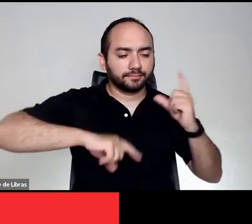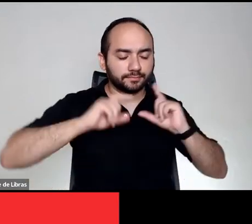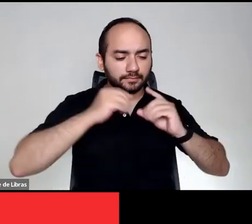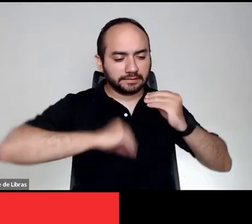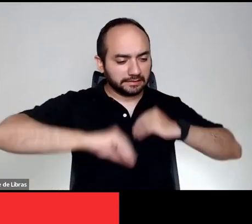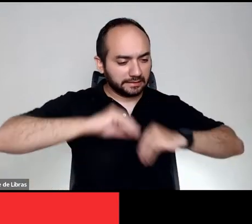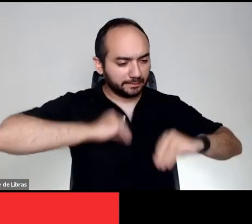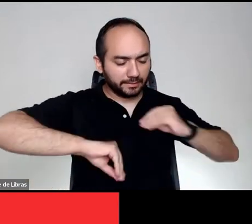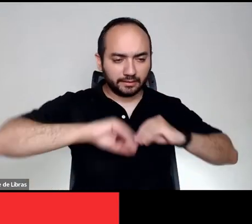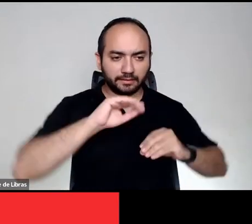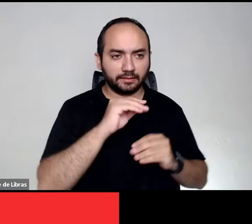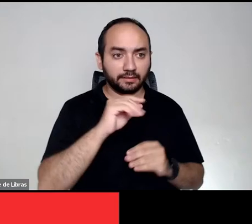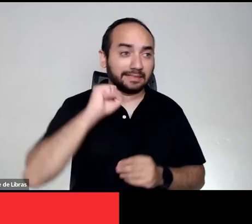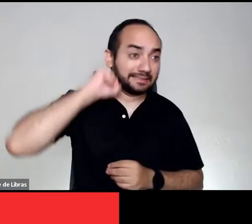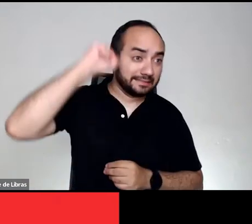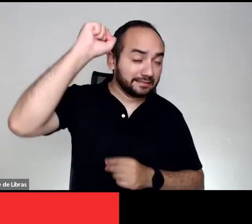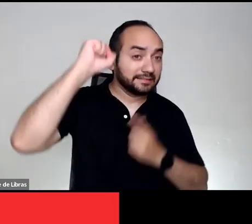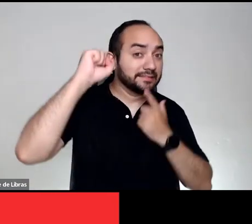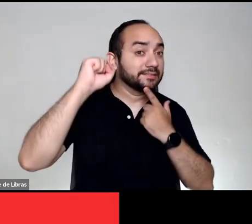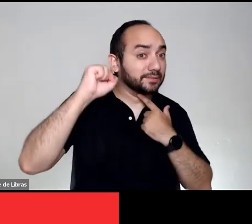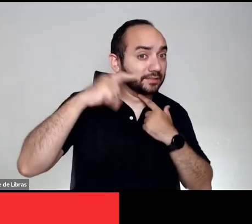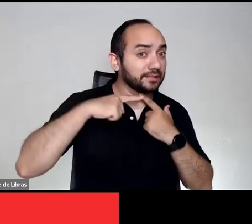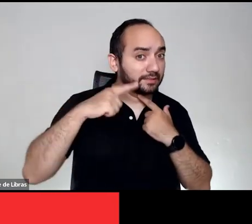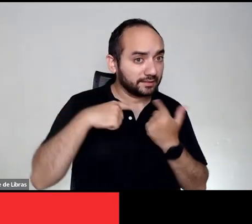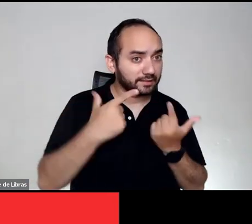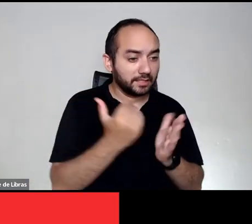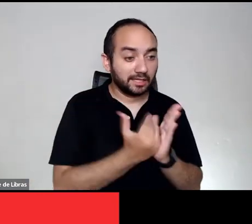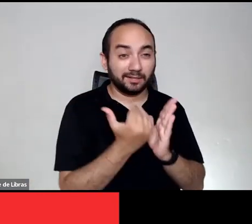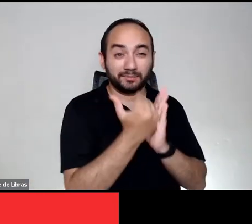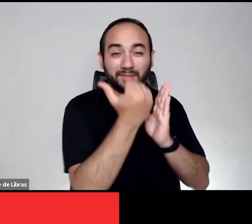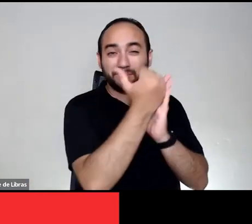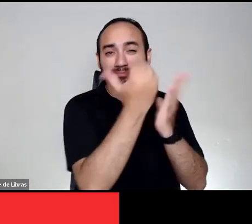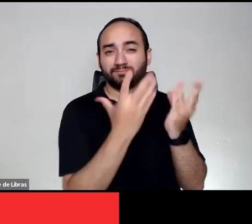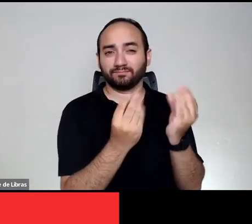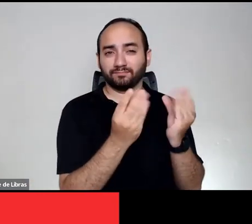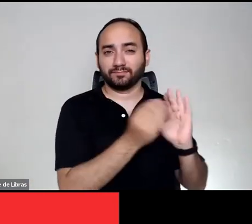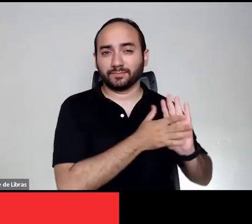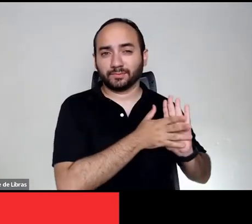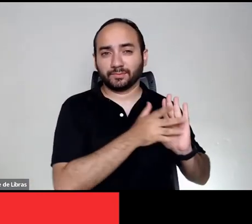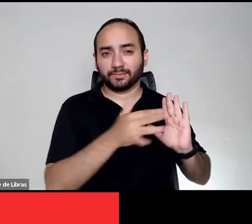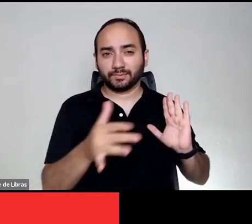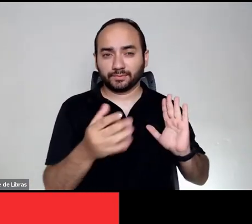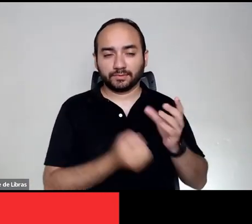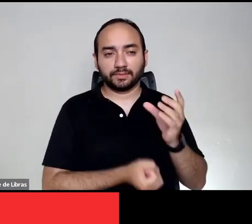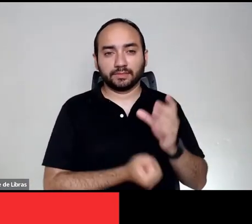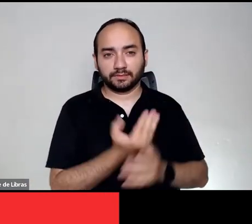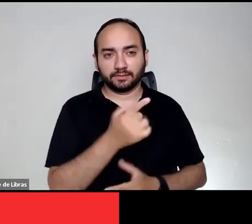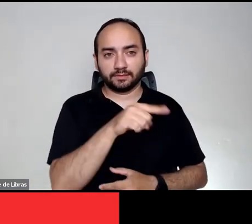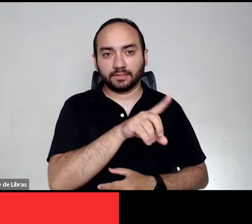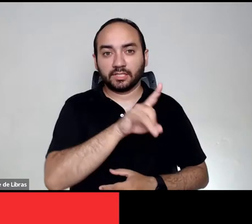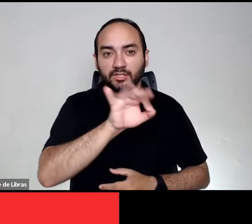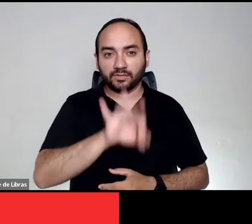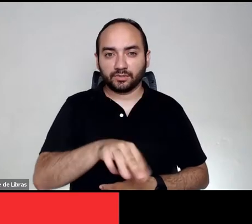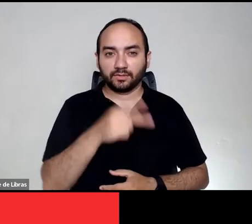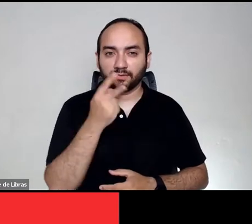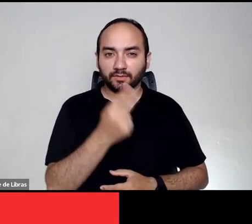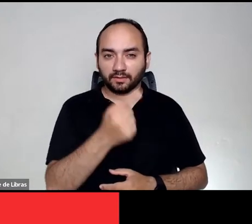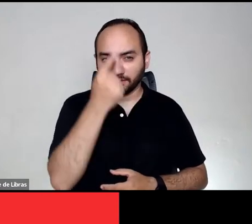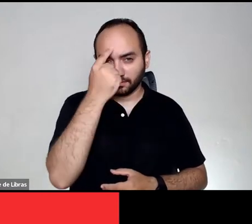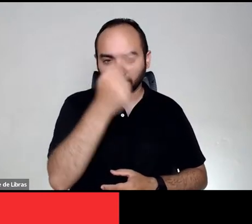e até tentarem suicídio, índices que aumentaram vertiginosamente depois daquela data que eu comentei aqui,